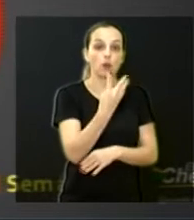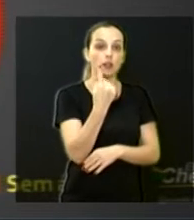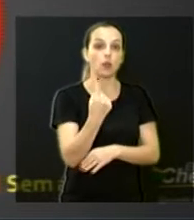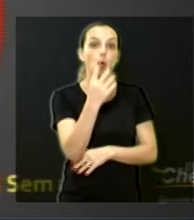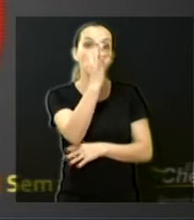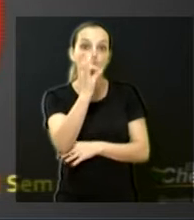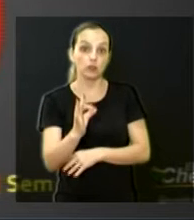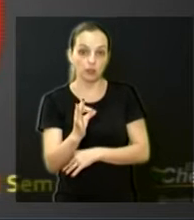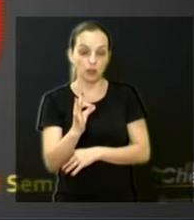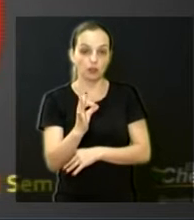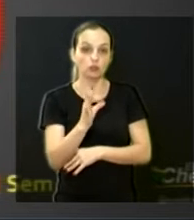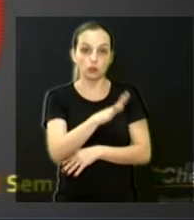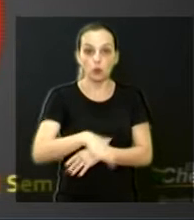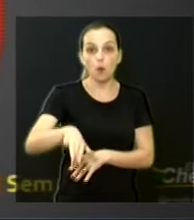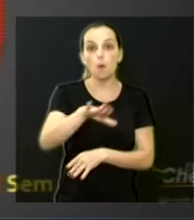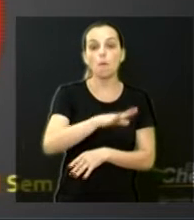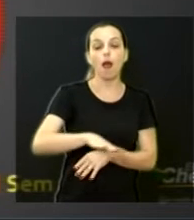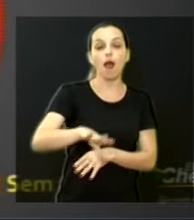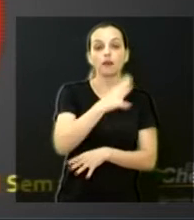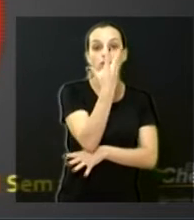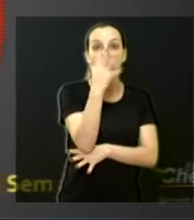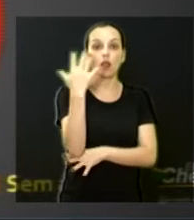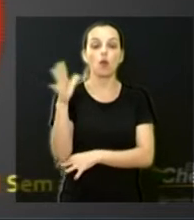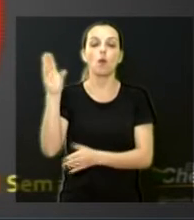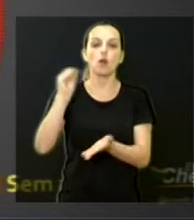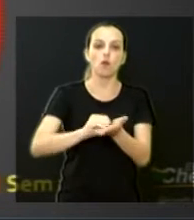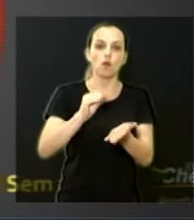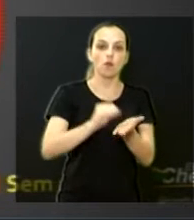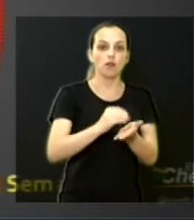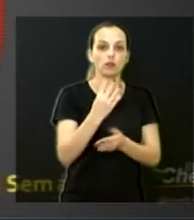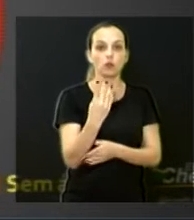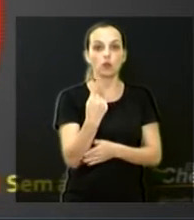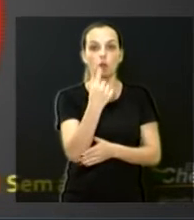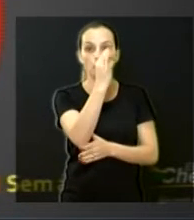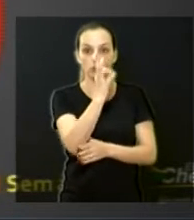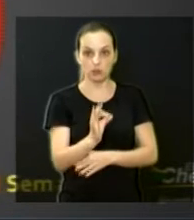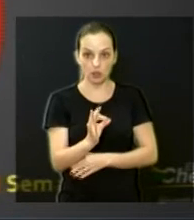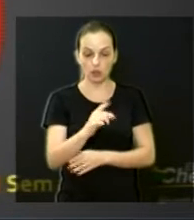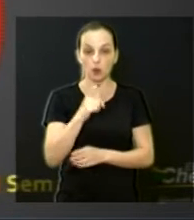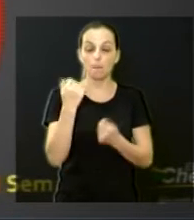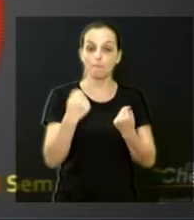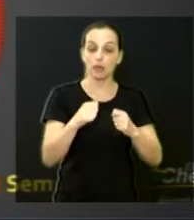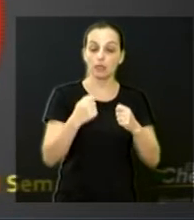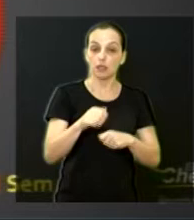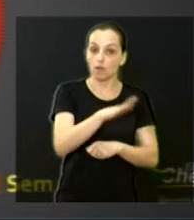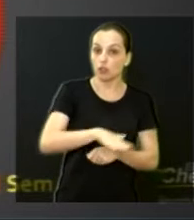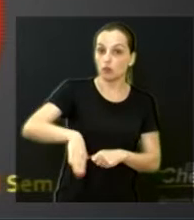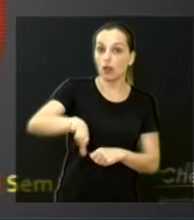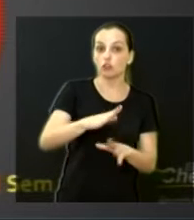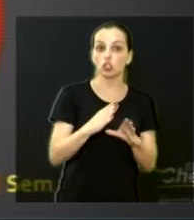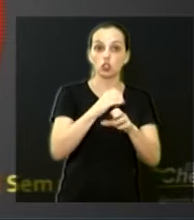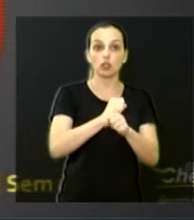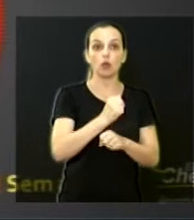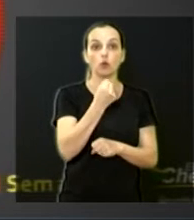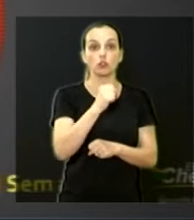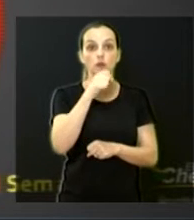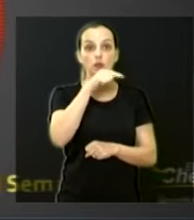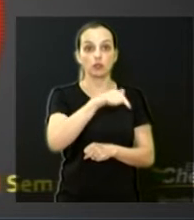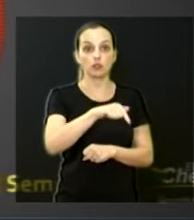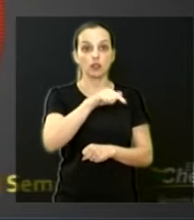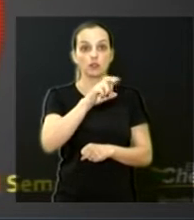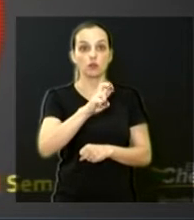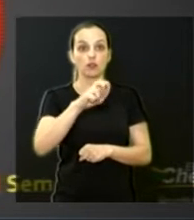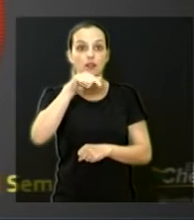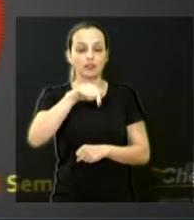arborizada, entre aspas, está faltando 41%. Nós teríamos que ter nessa região toda 8.700 árvores e estamos